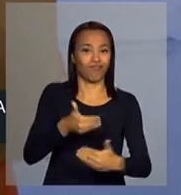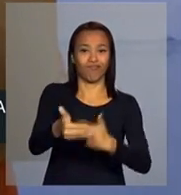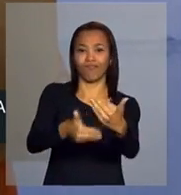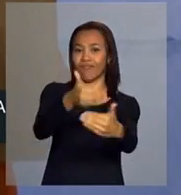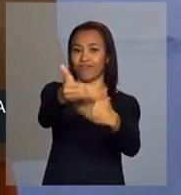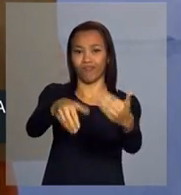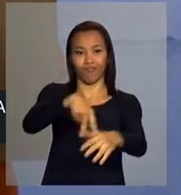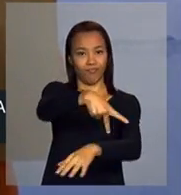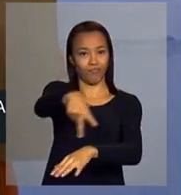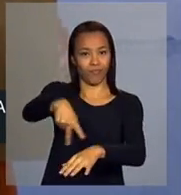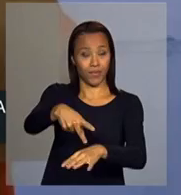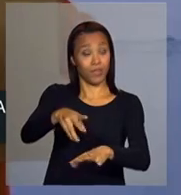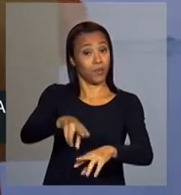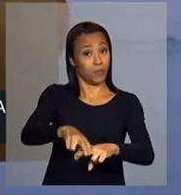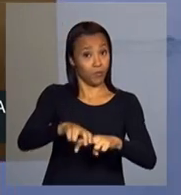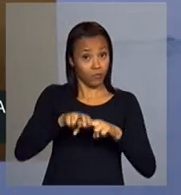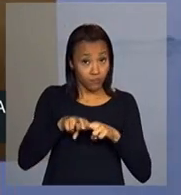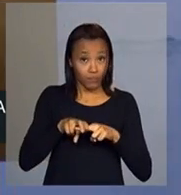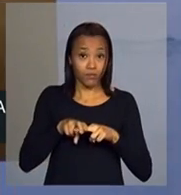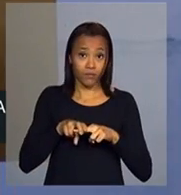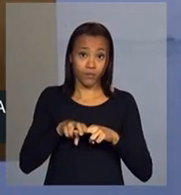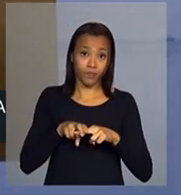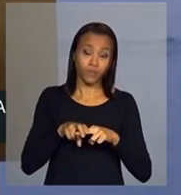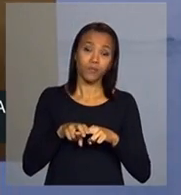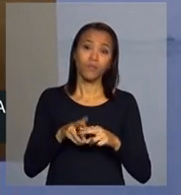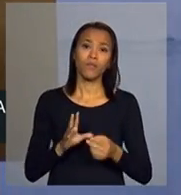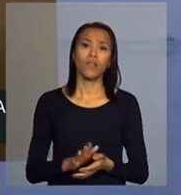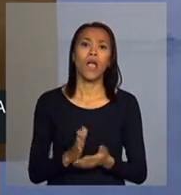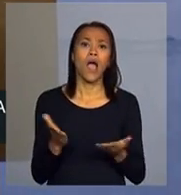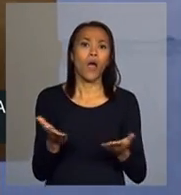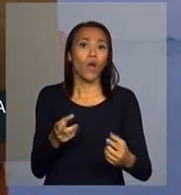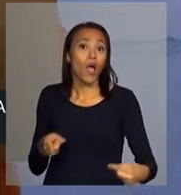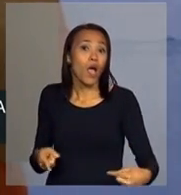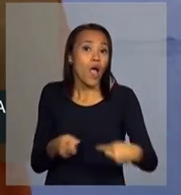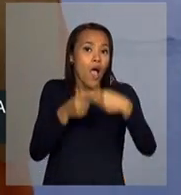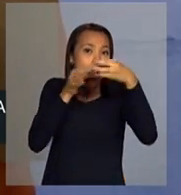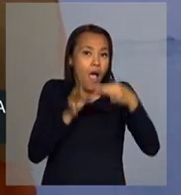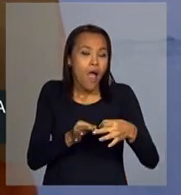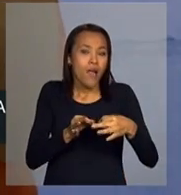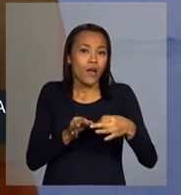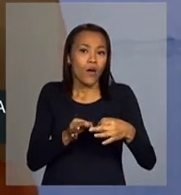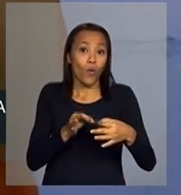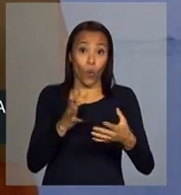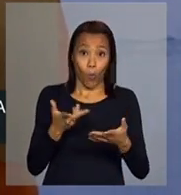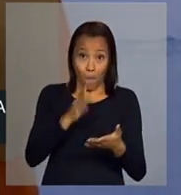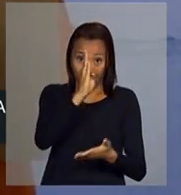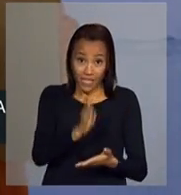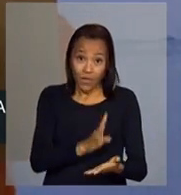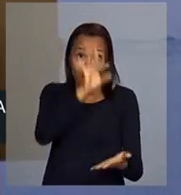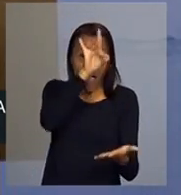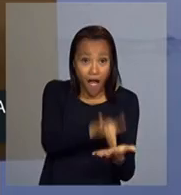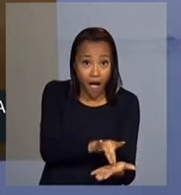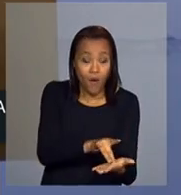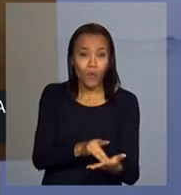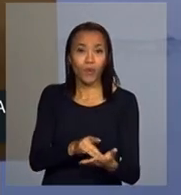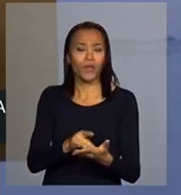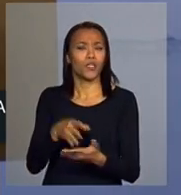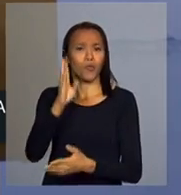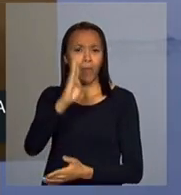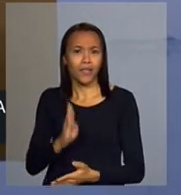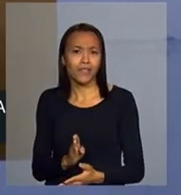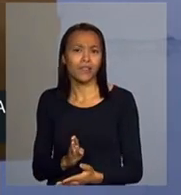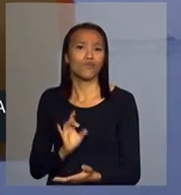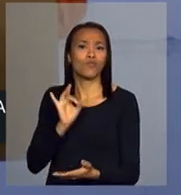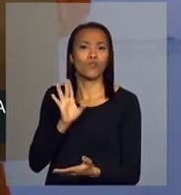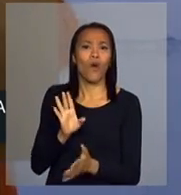Por isso, coincidir o Brasil real e o Brasil oficial foi algo que